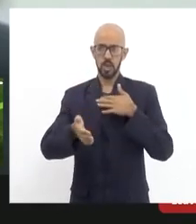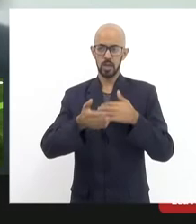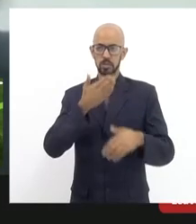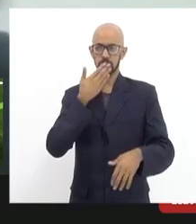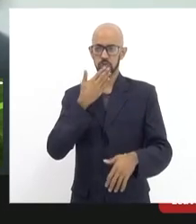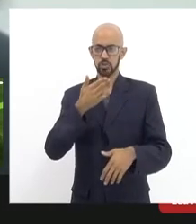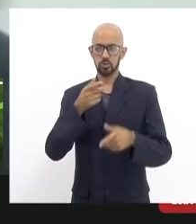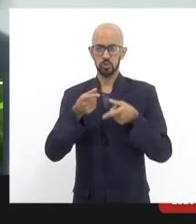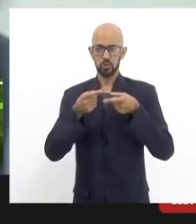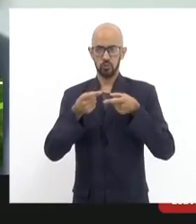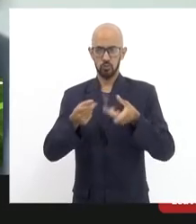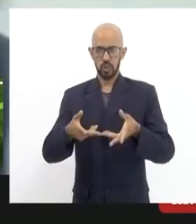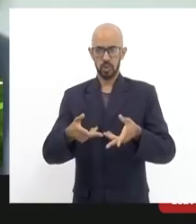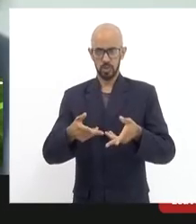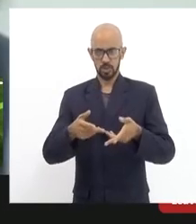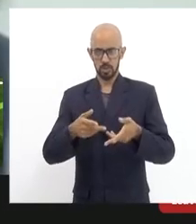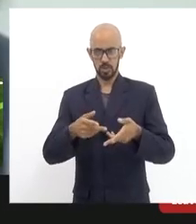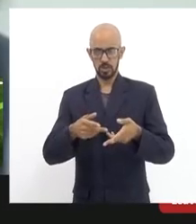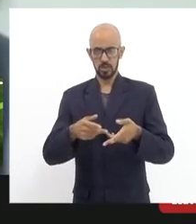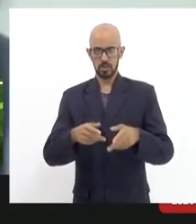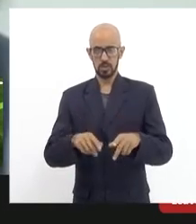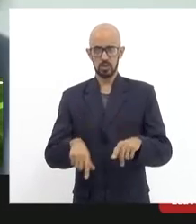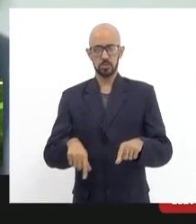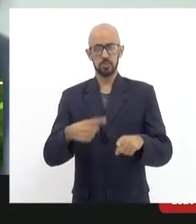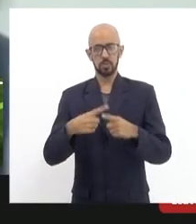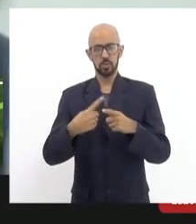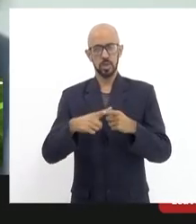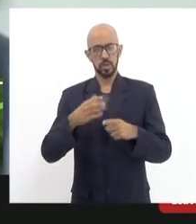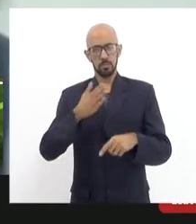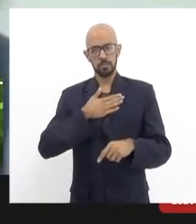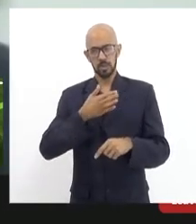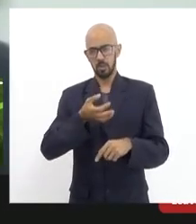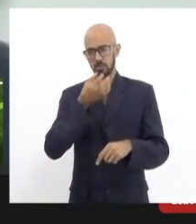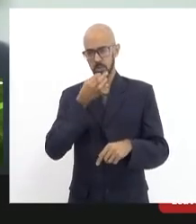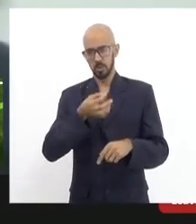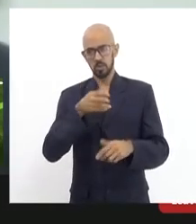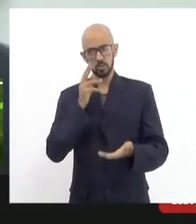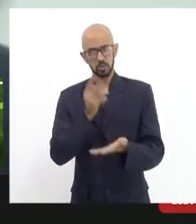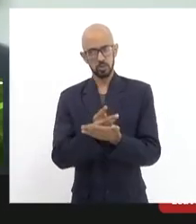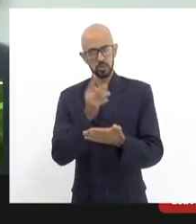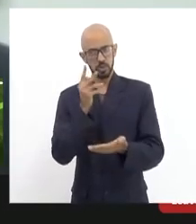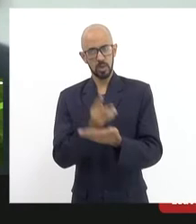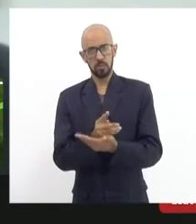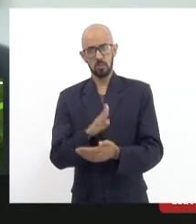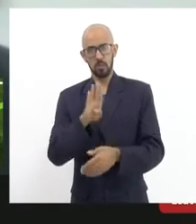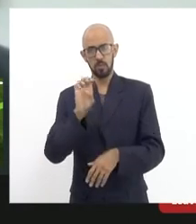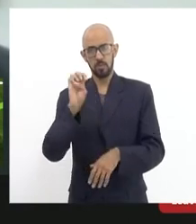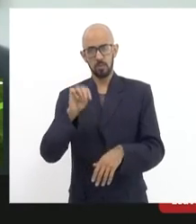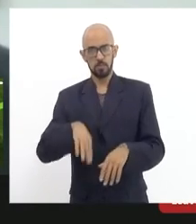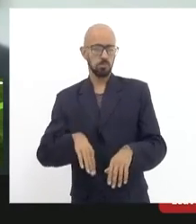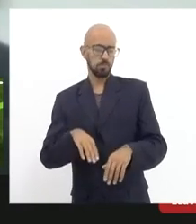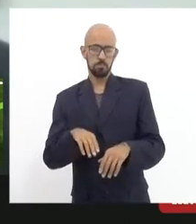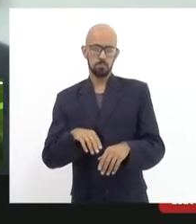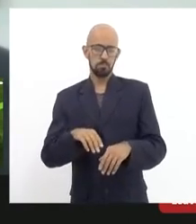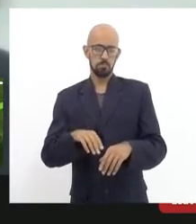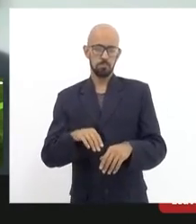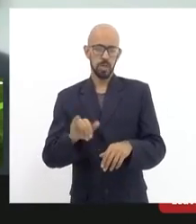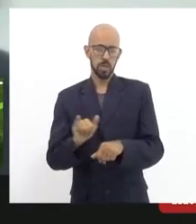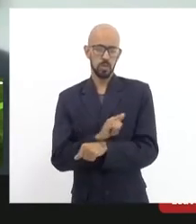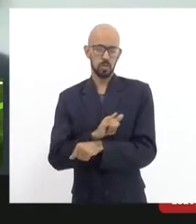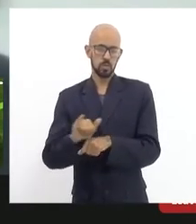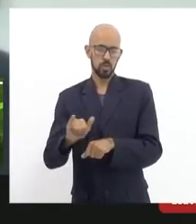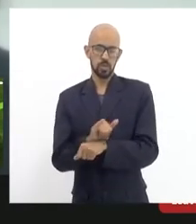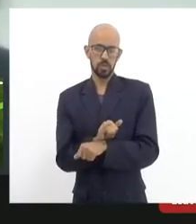isso aí a meu ver sempre foi um bem bolado toda hora coloca o edital